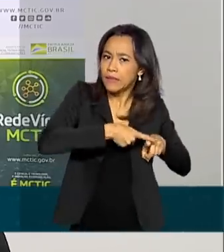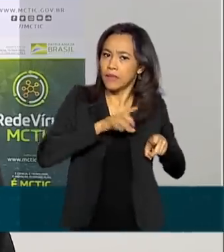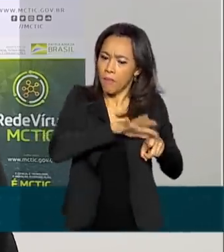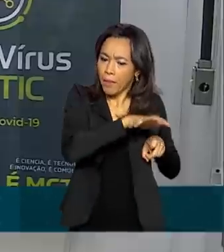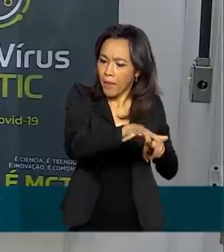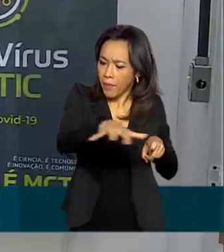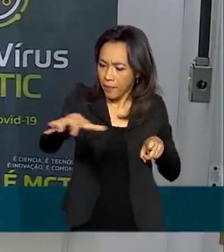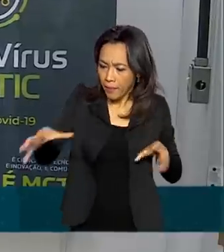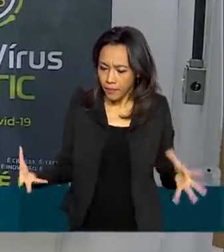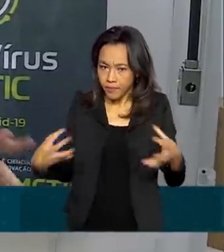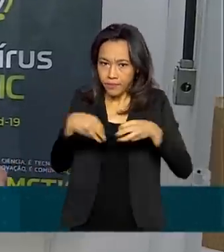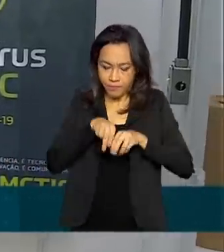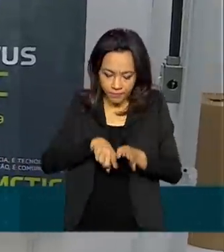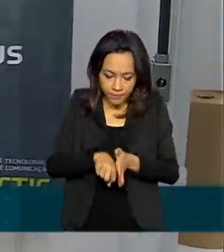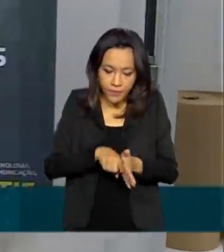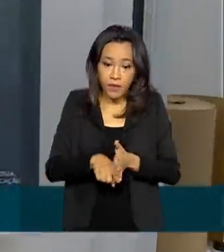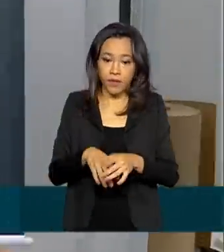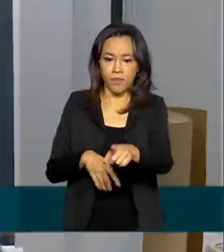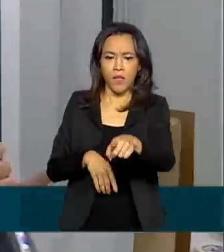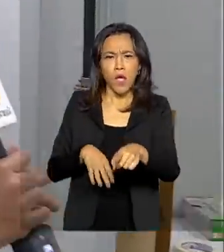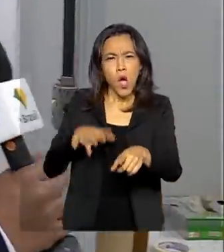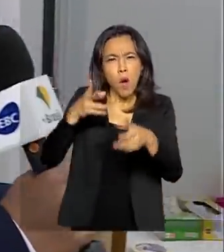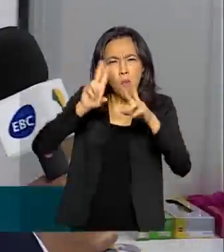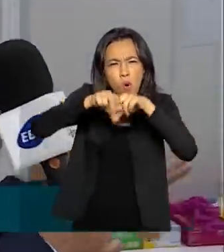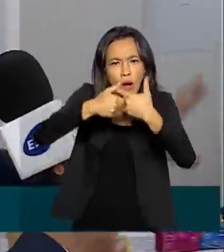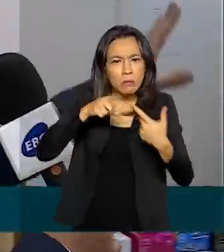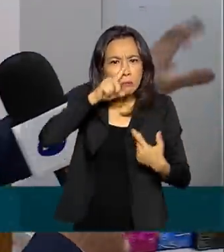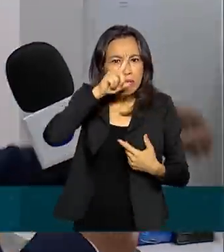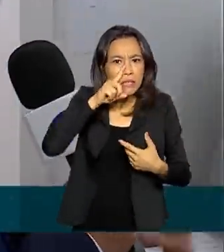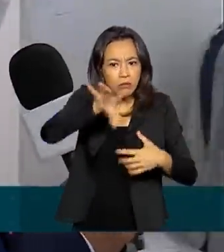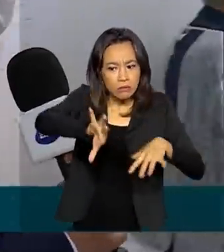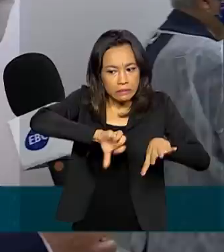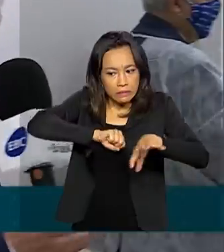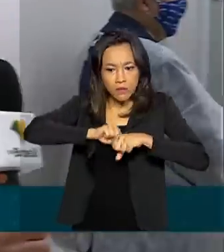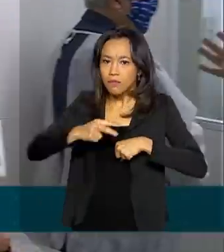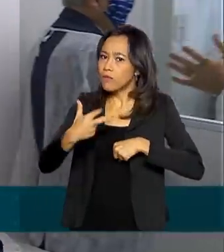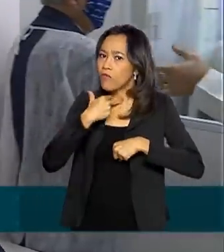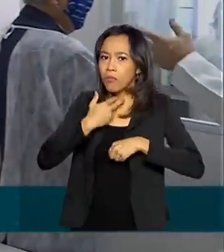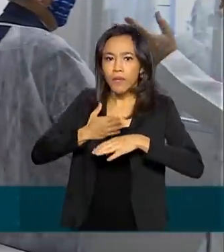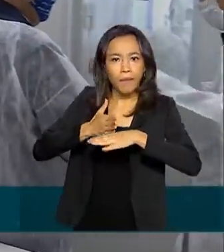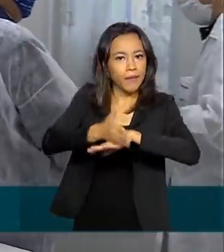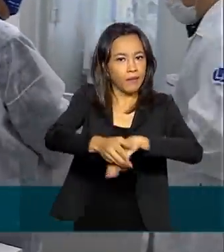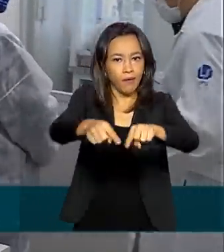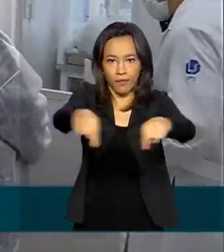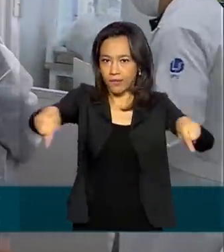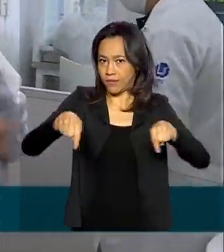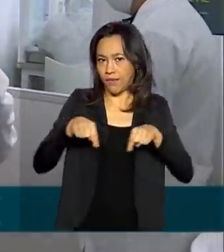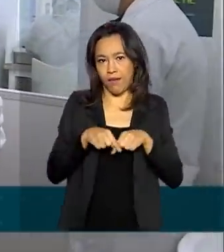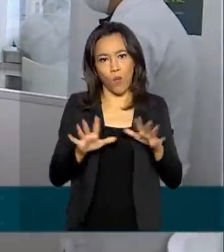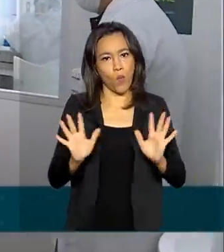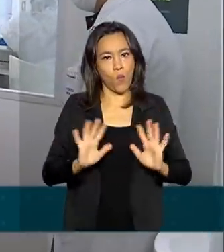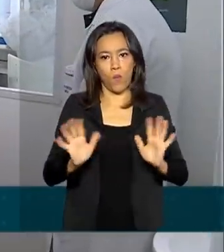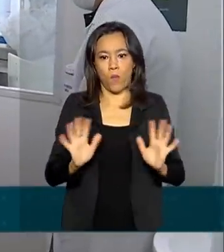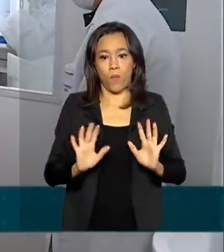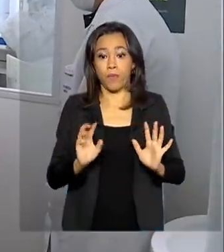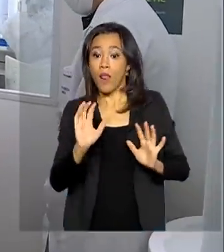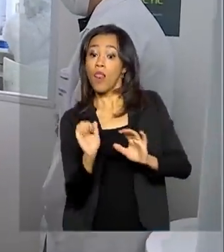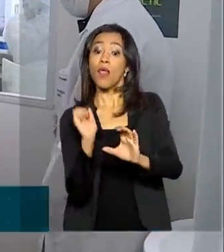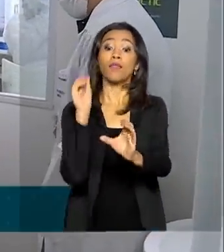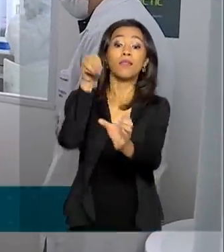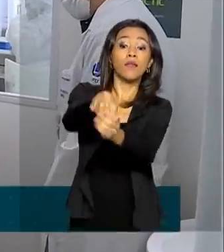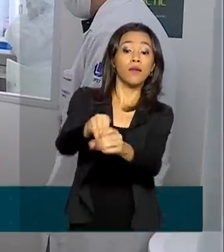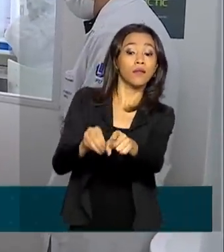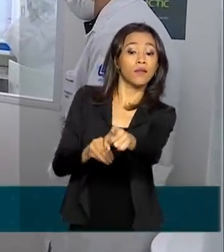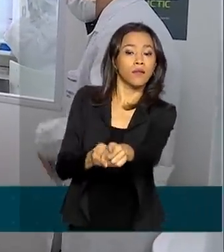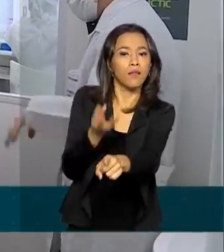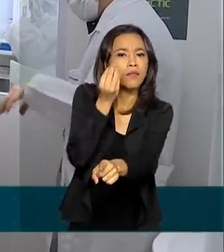assim por diante. Por causa do risco de contaminação, nós não vamos poder entrar na sala onde está o aparelho. Ali dentro, as amostras